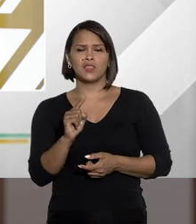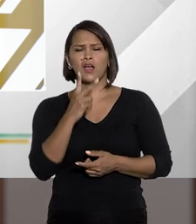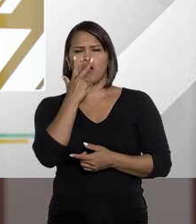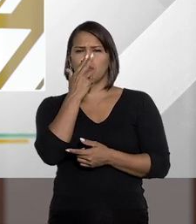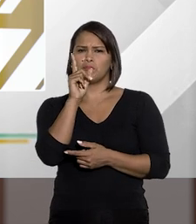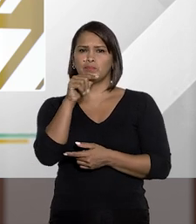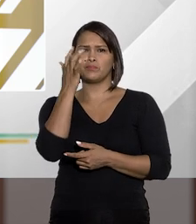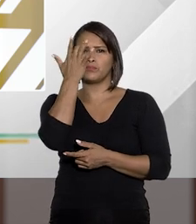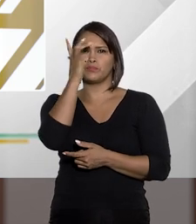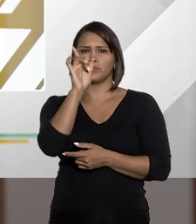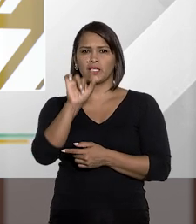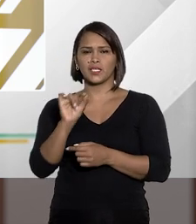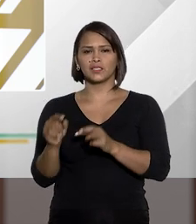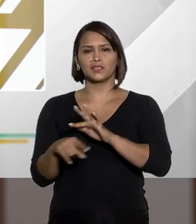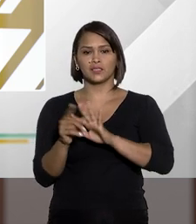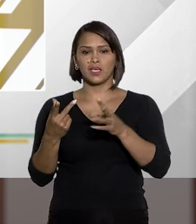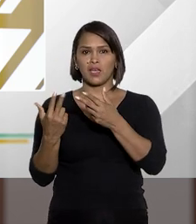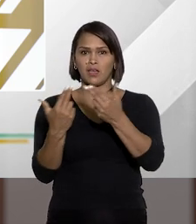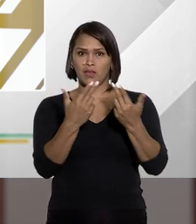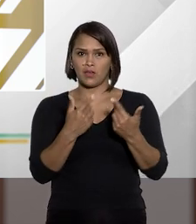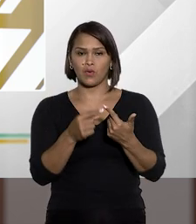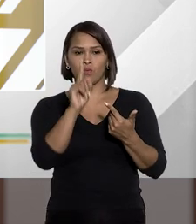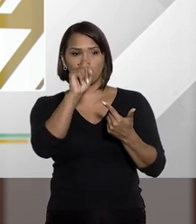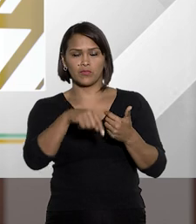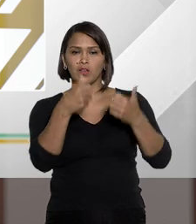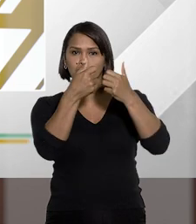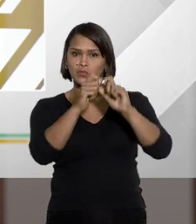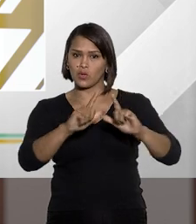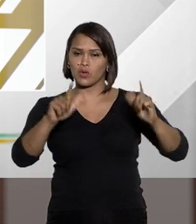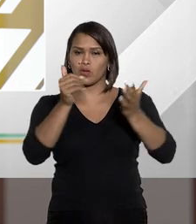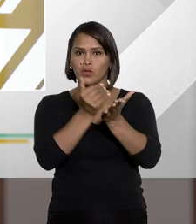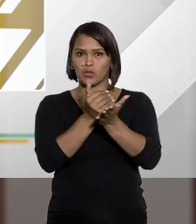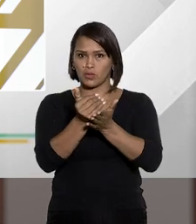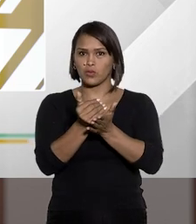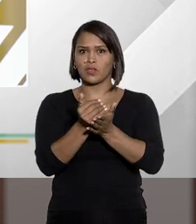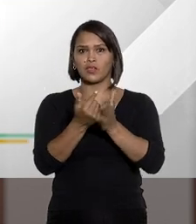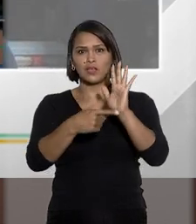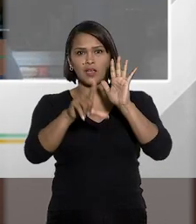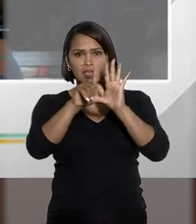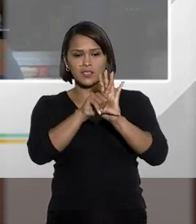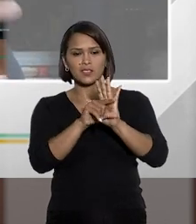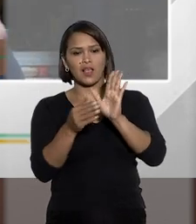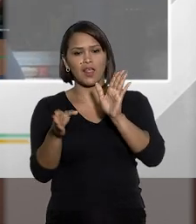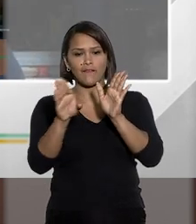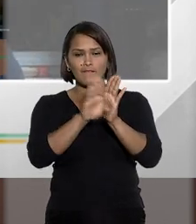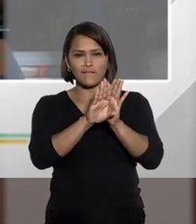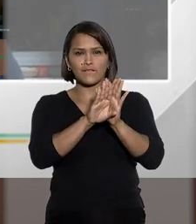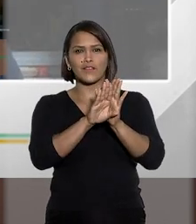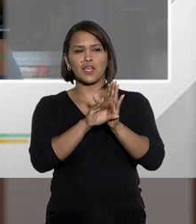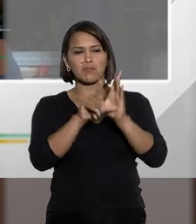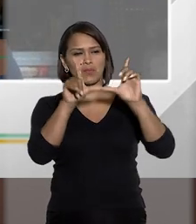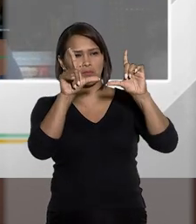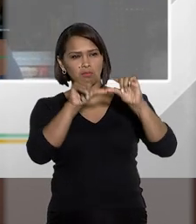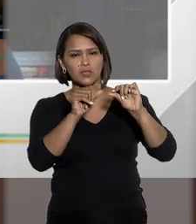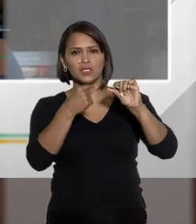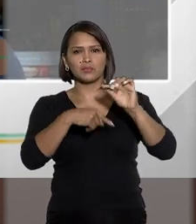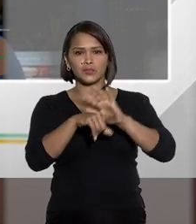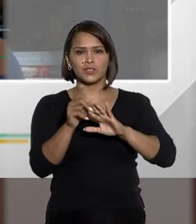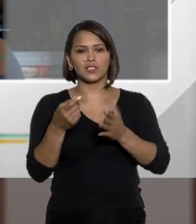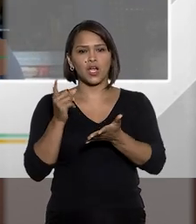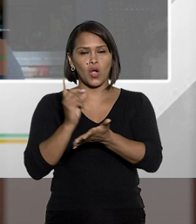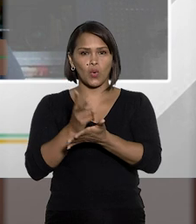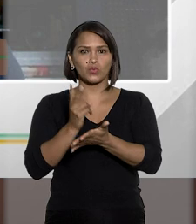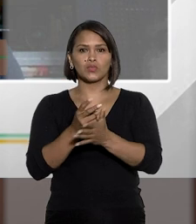Não, eu acho que é exatamente isso. Isso foi exposto no início, essa lei veio para recrudecer